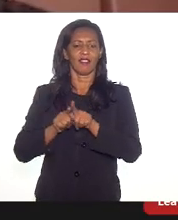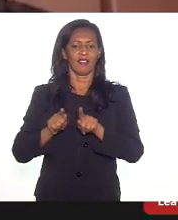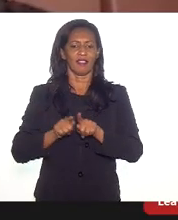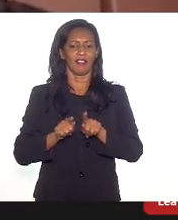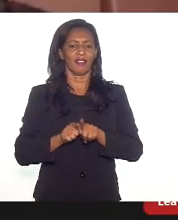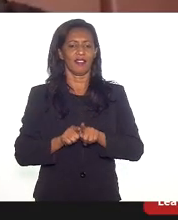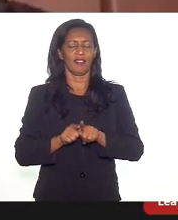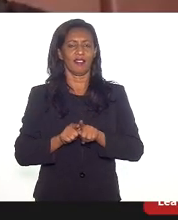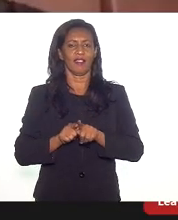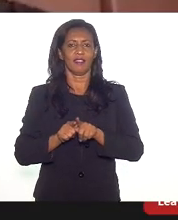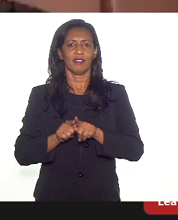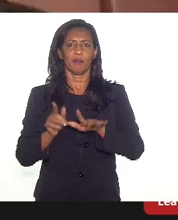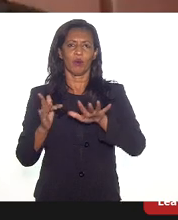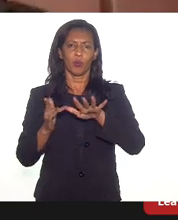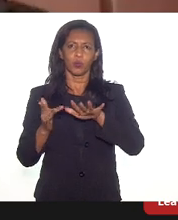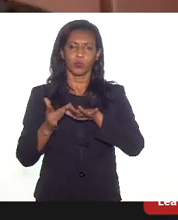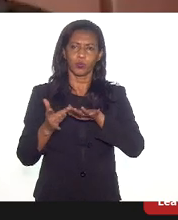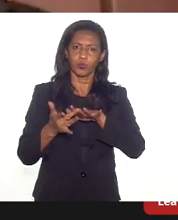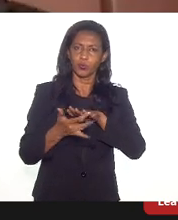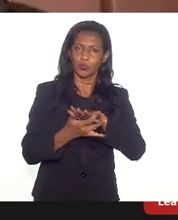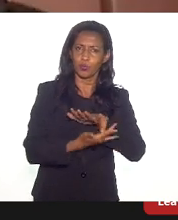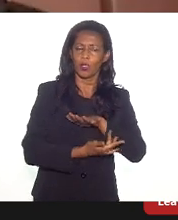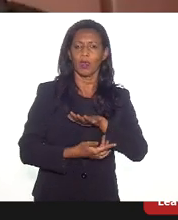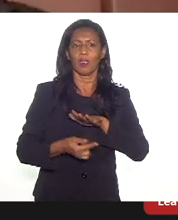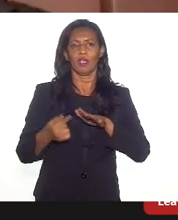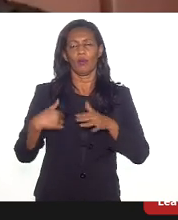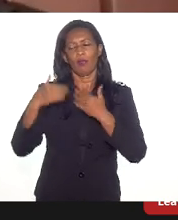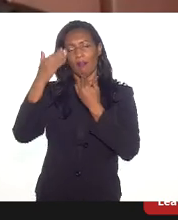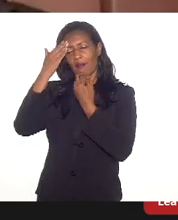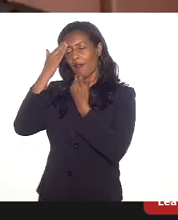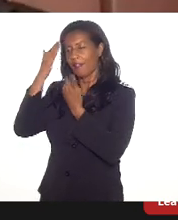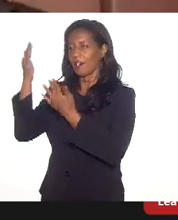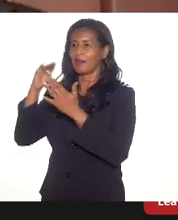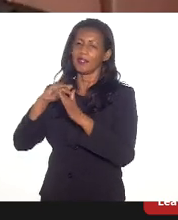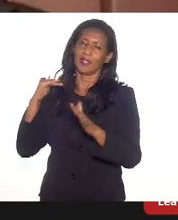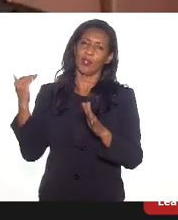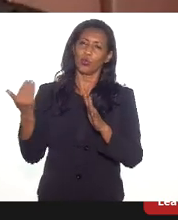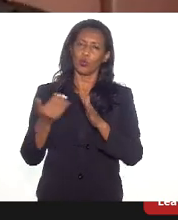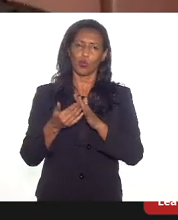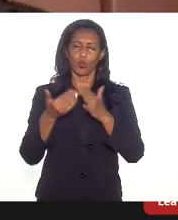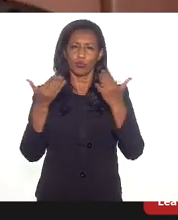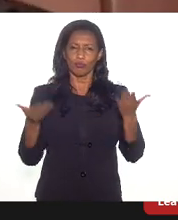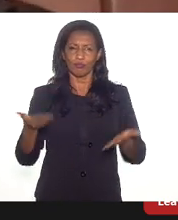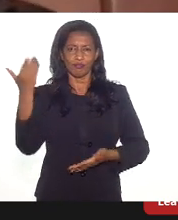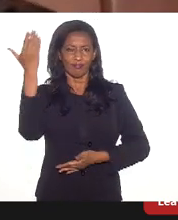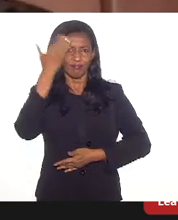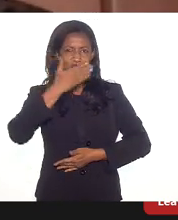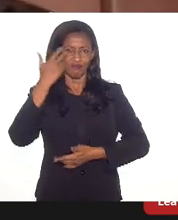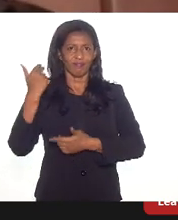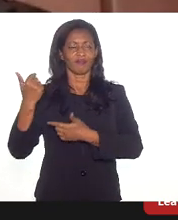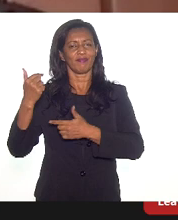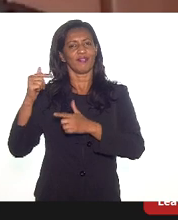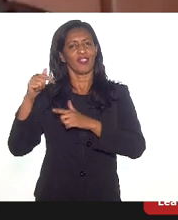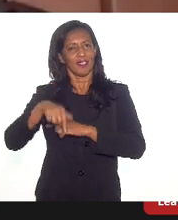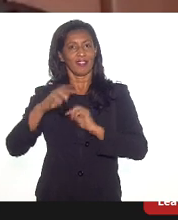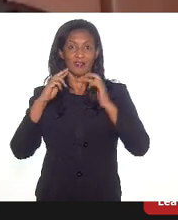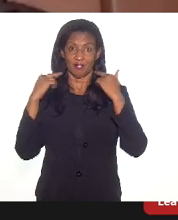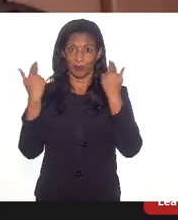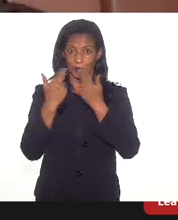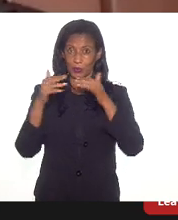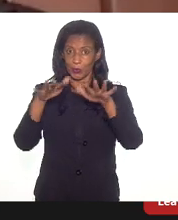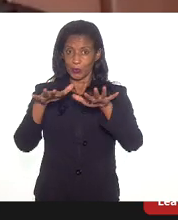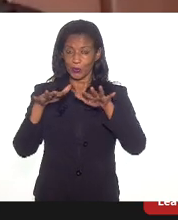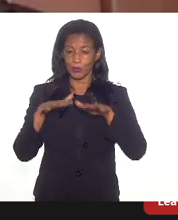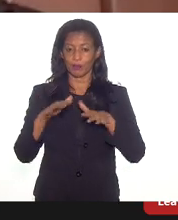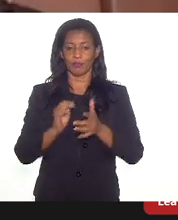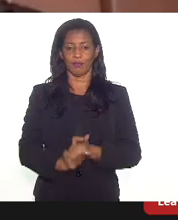nas nossas redes sociais. Gostaria de agradecer a todos e todas que aqui estão presentes nessa audiência. Nós temos